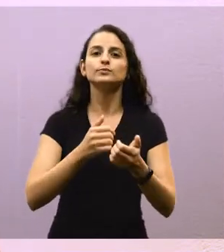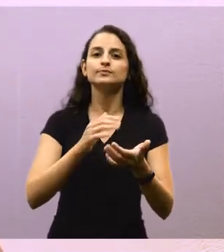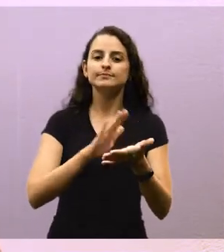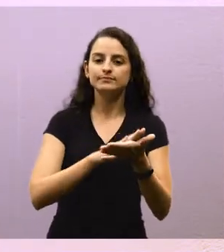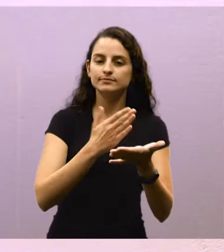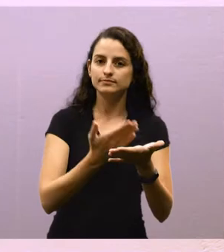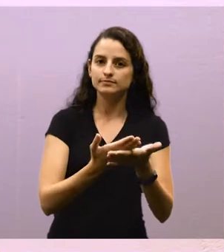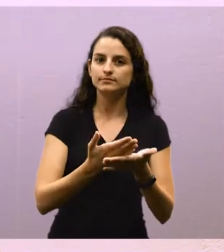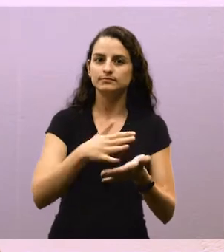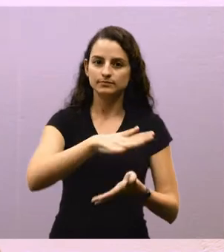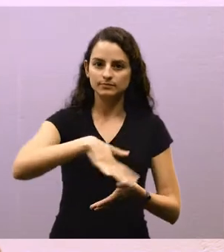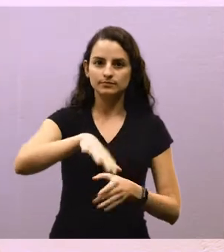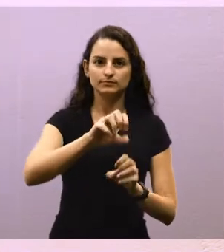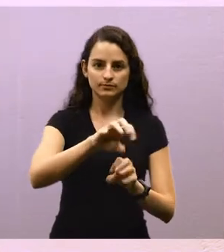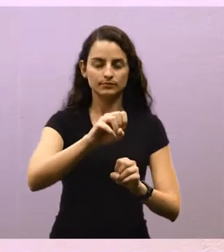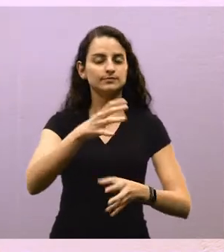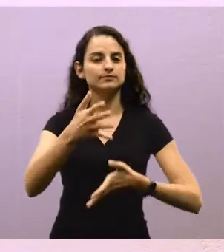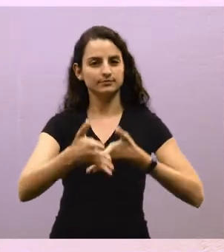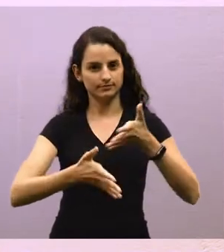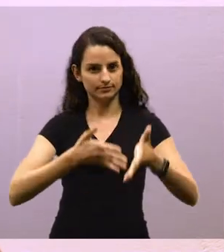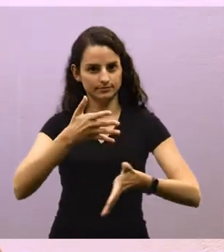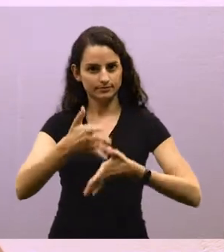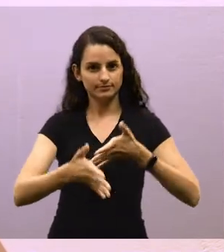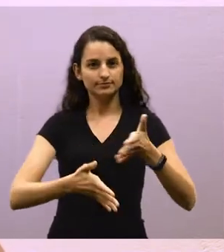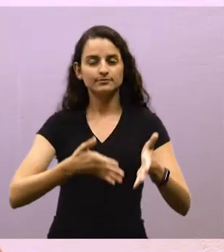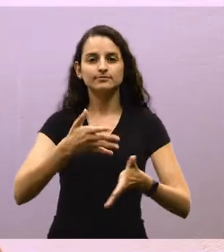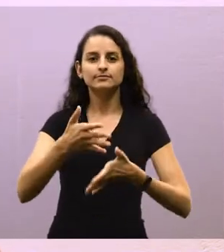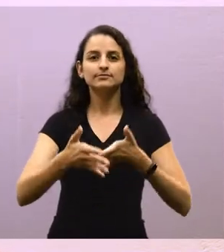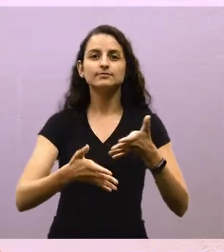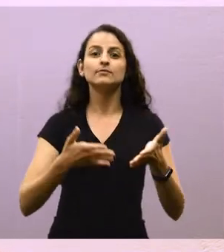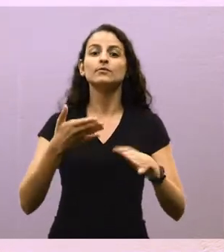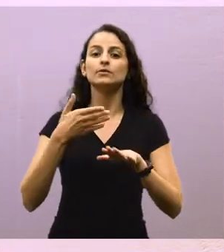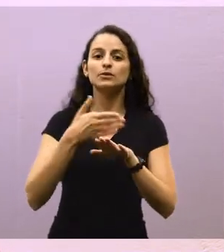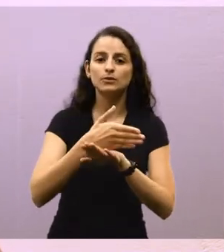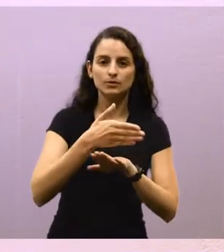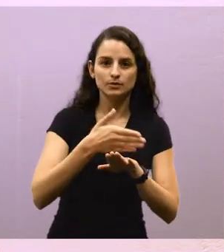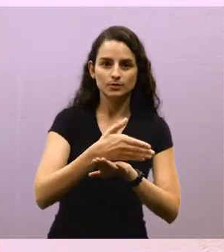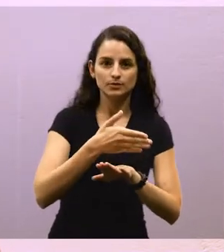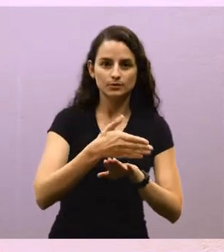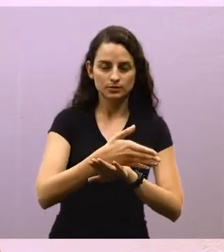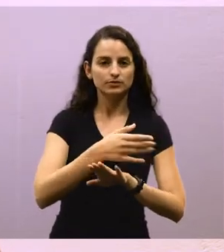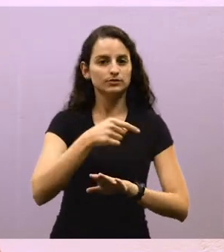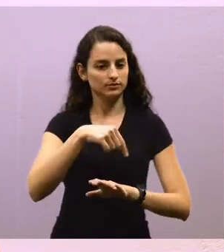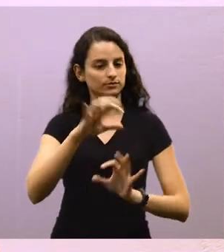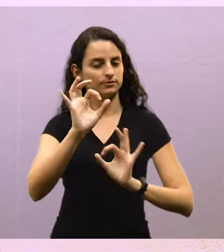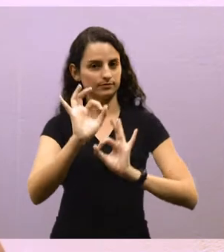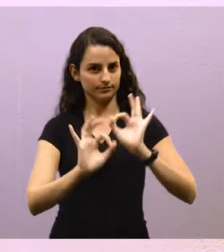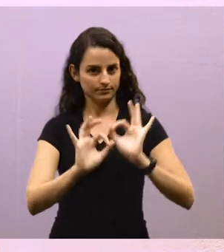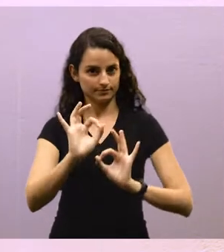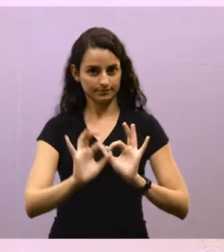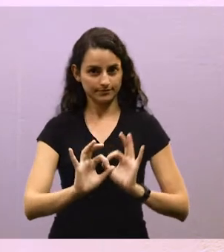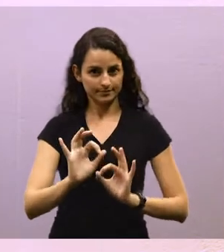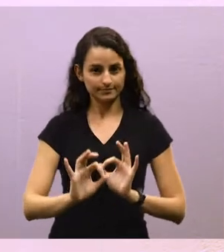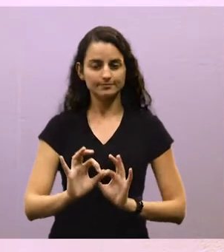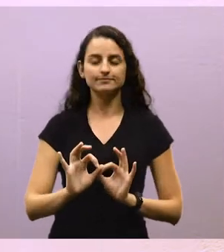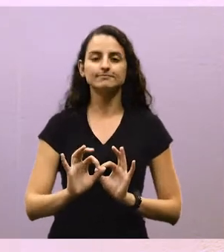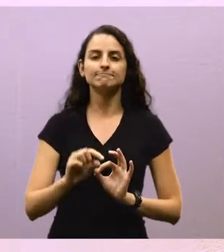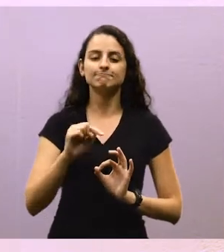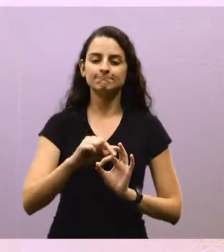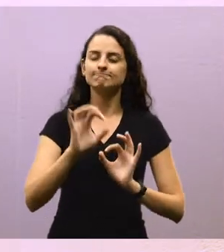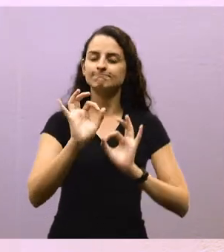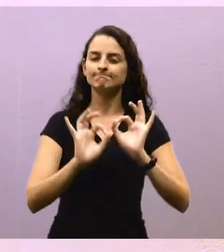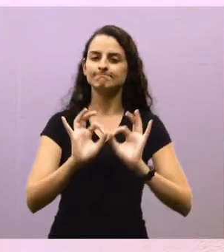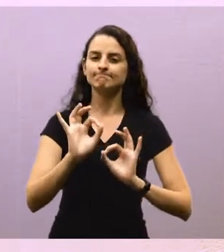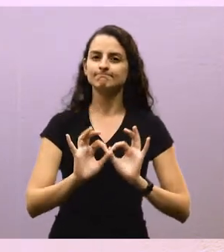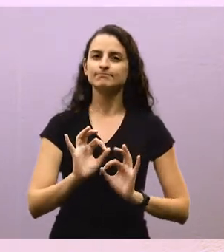a intérpretes educacionais de Libras que participam desse projeto e,